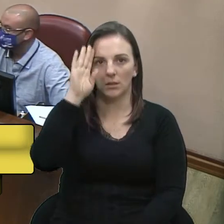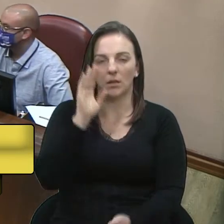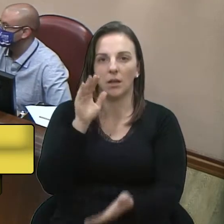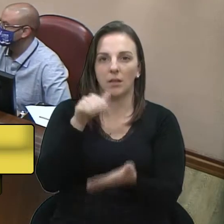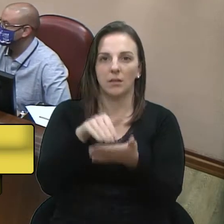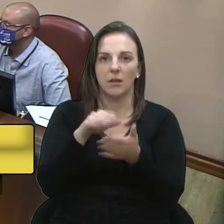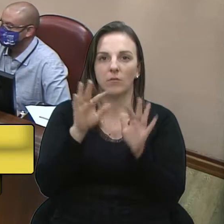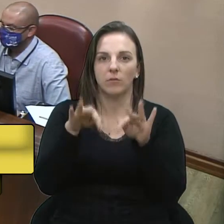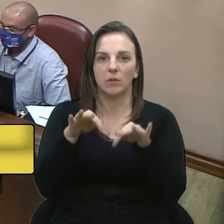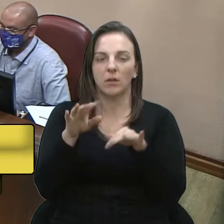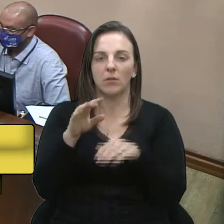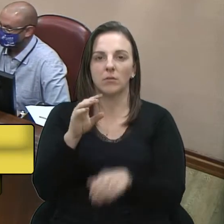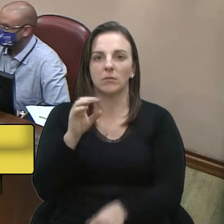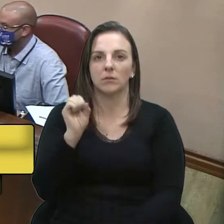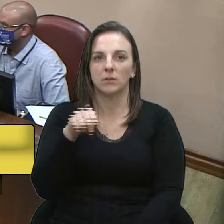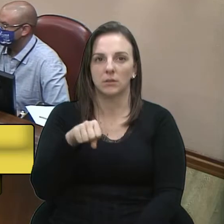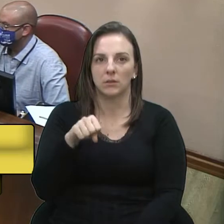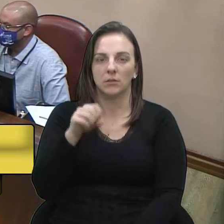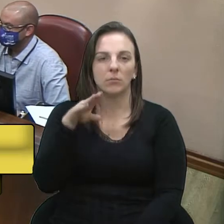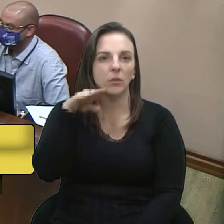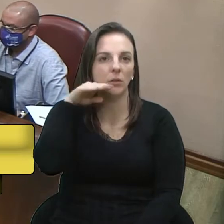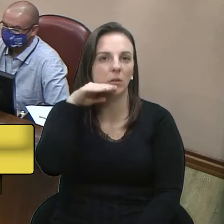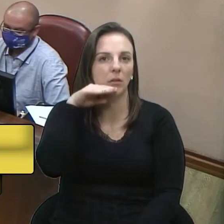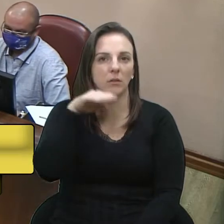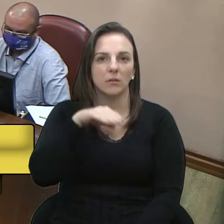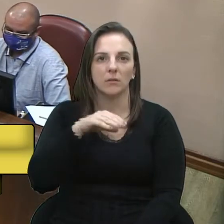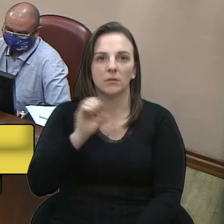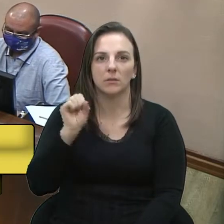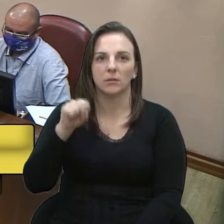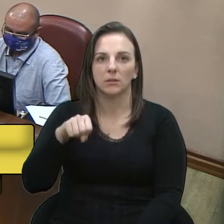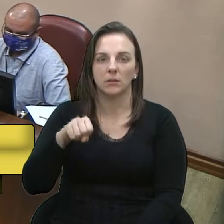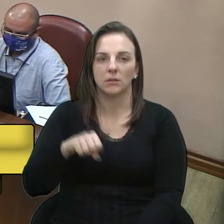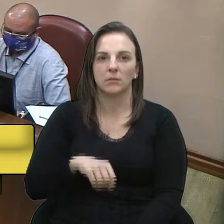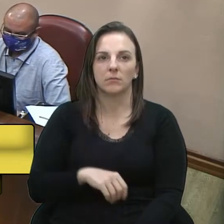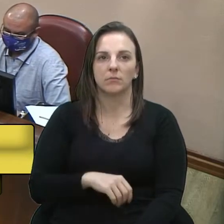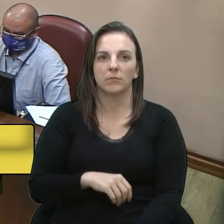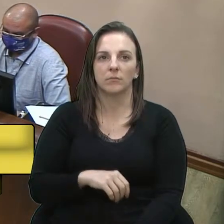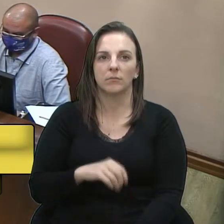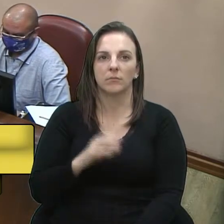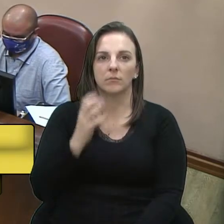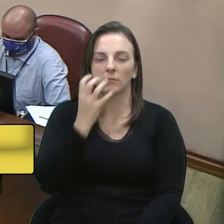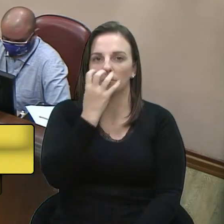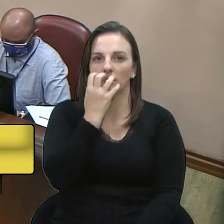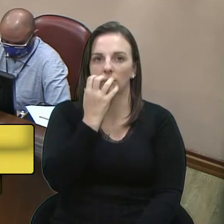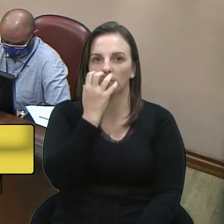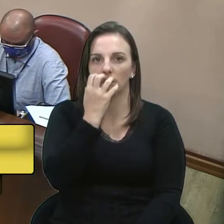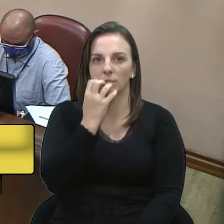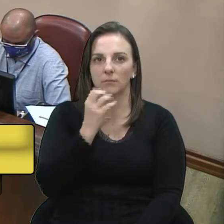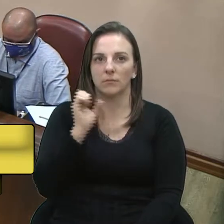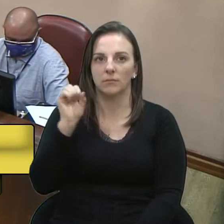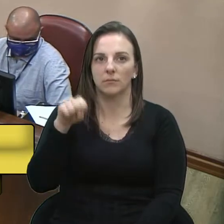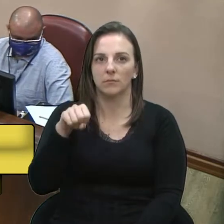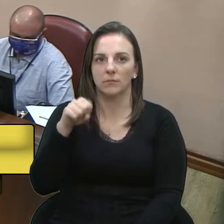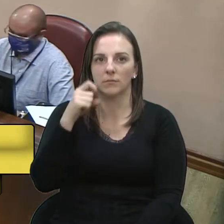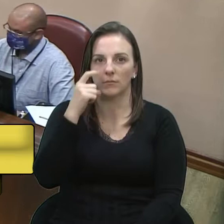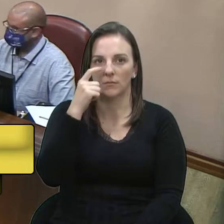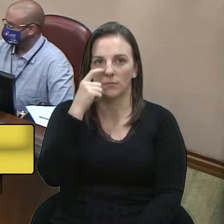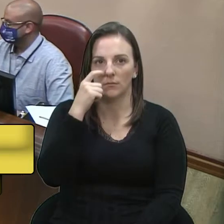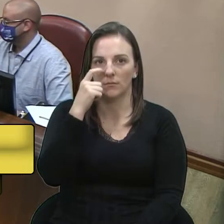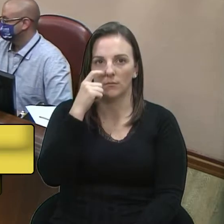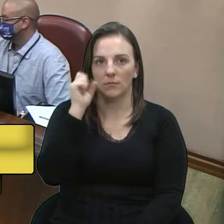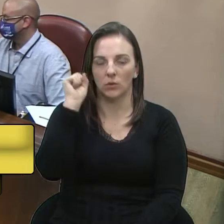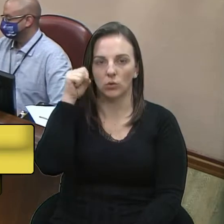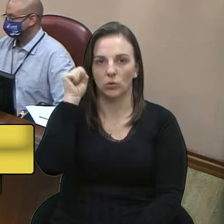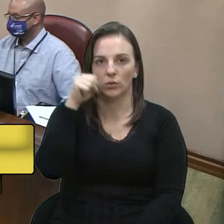Voto sim, senhor presidente. Sim, vereador Bortola. Voto sim, presidente. Sim, vereador Camilis. Sim, senhor presidente. Vereador